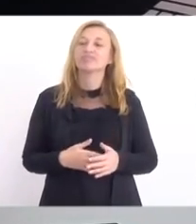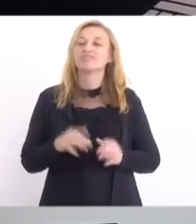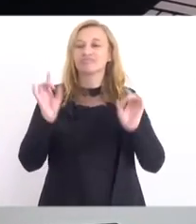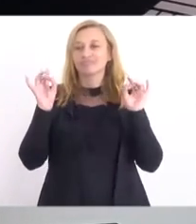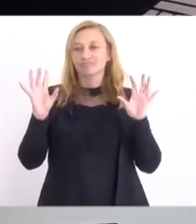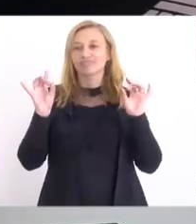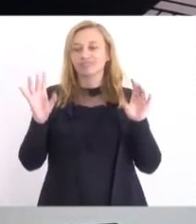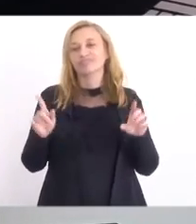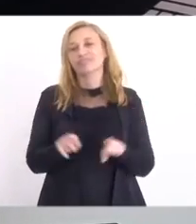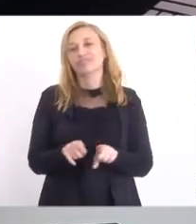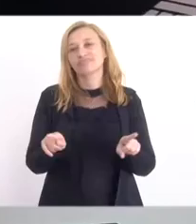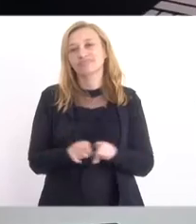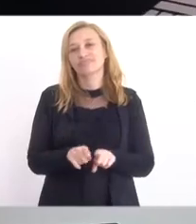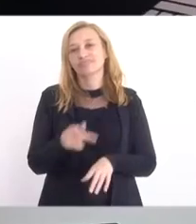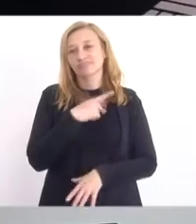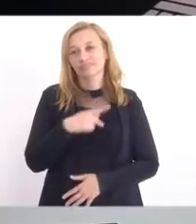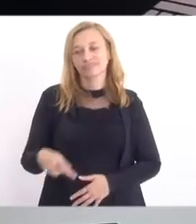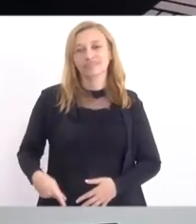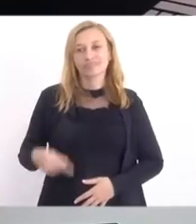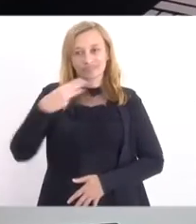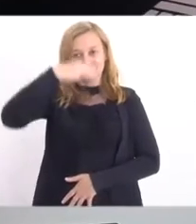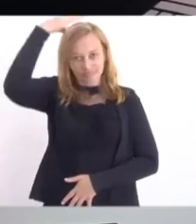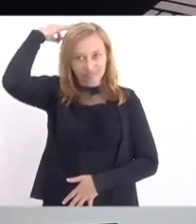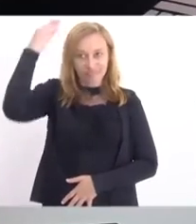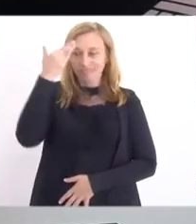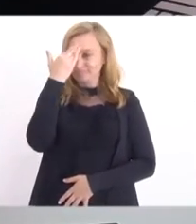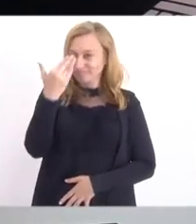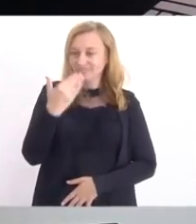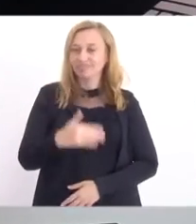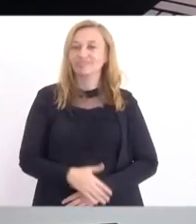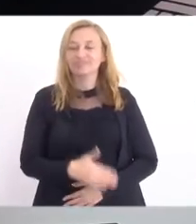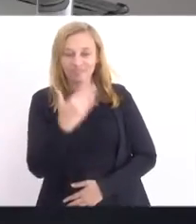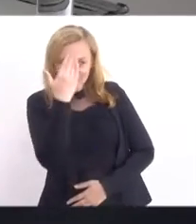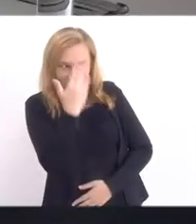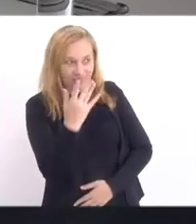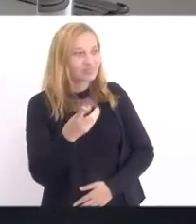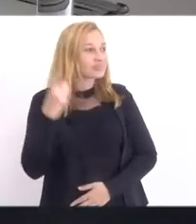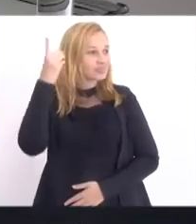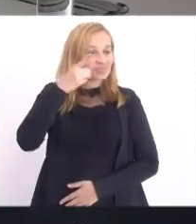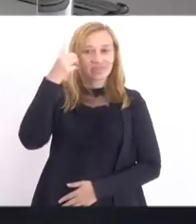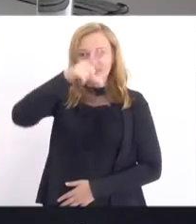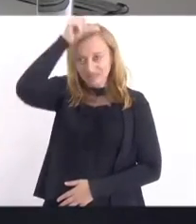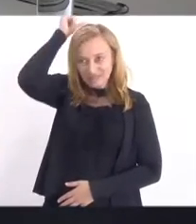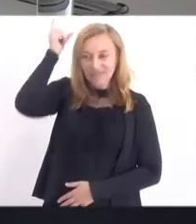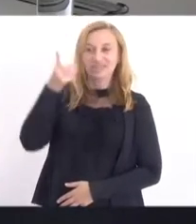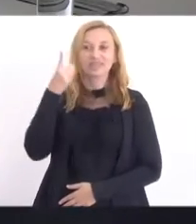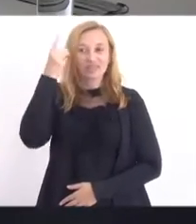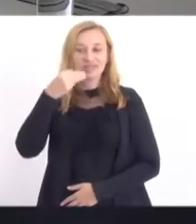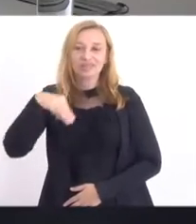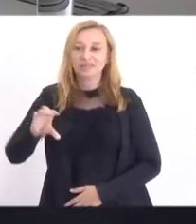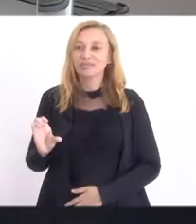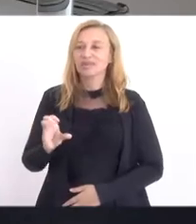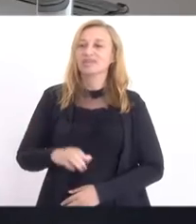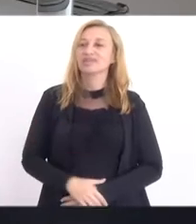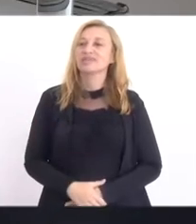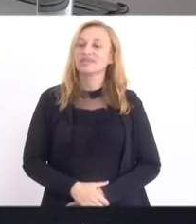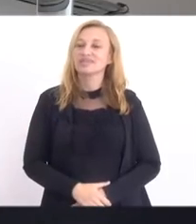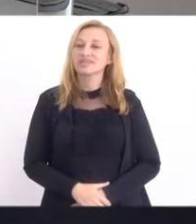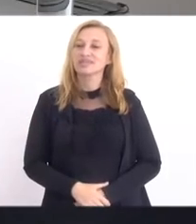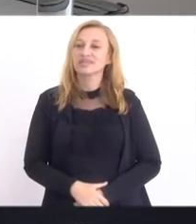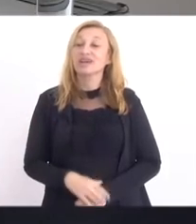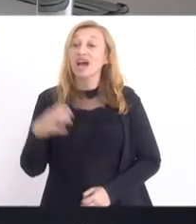em especial também ao nosso presidente Márcio Pacheco. Muito obrigado. Obrigado, deputado Luiz Paulo. Deputado Mink. Deputado Mink. quero falar